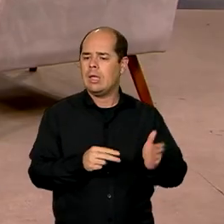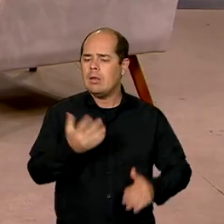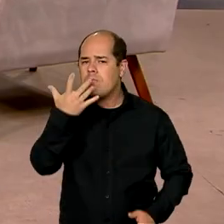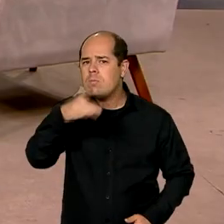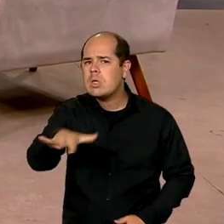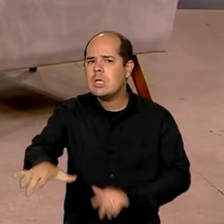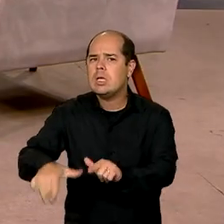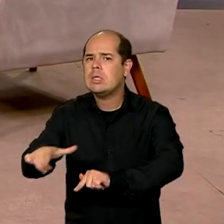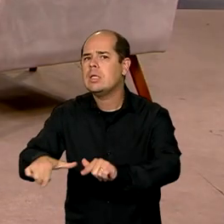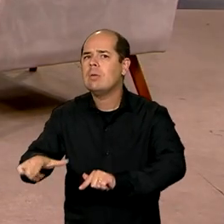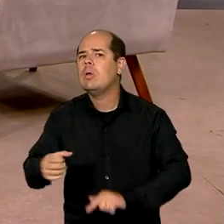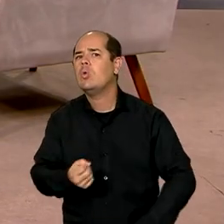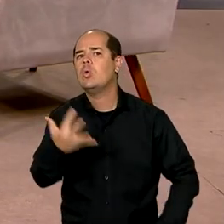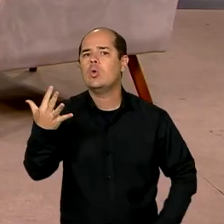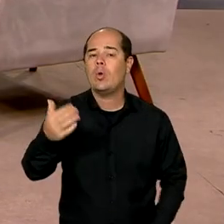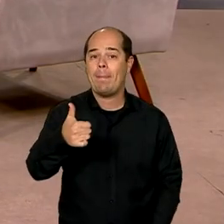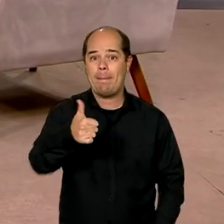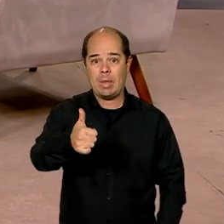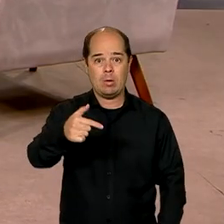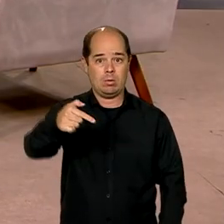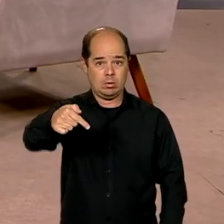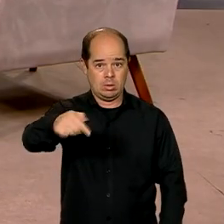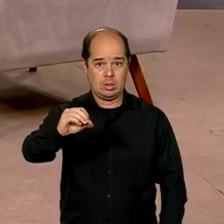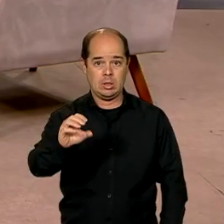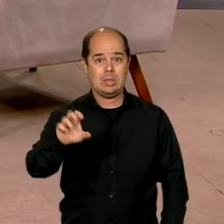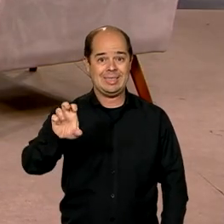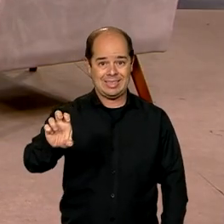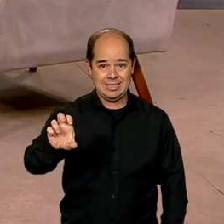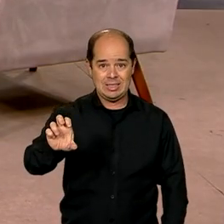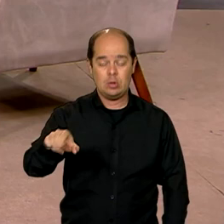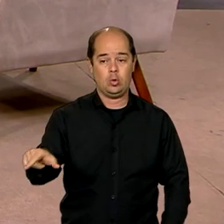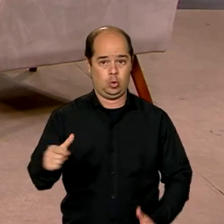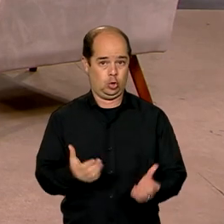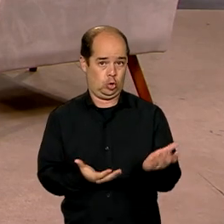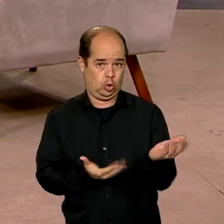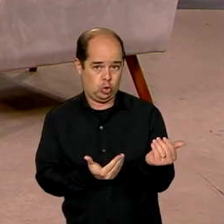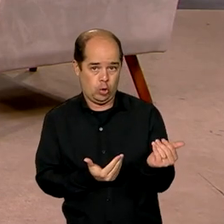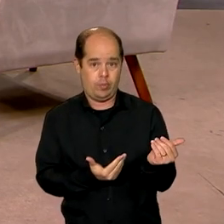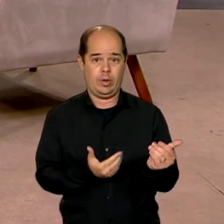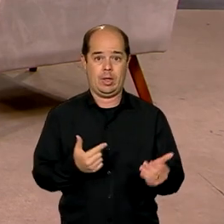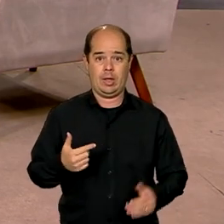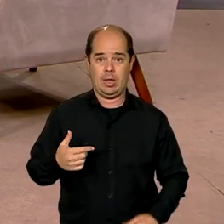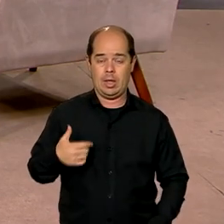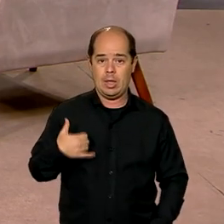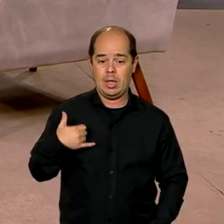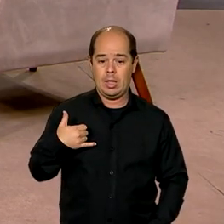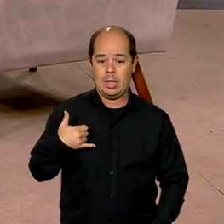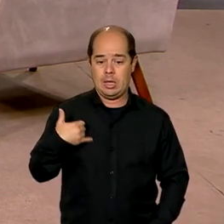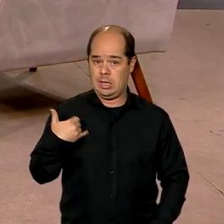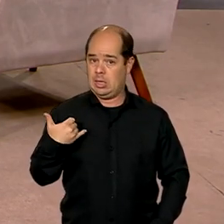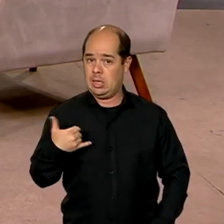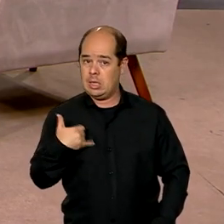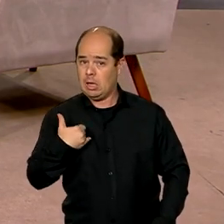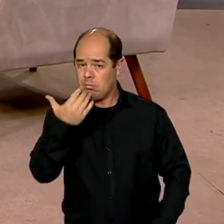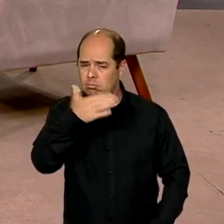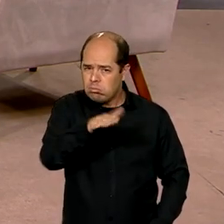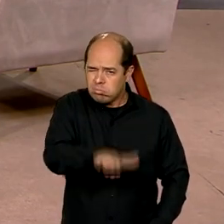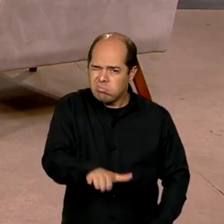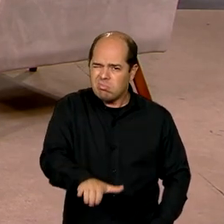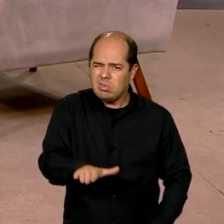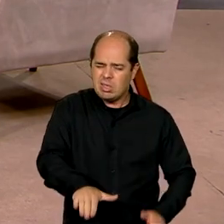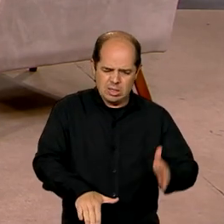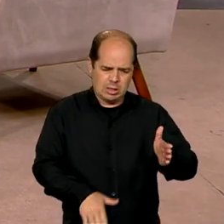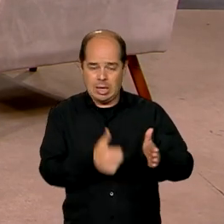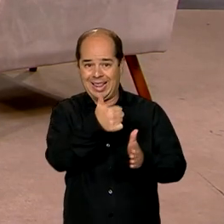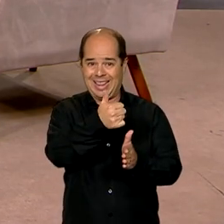.705 jovens, crianças que vai, desde crianças mesmo, menor